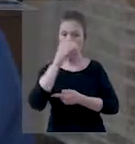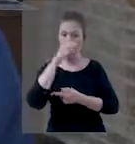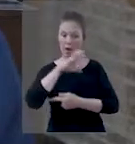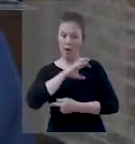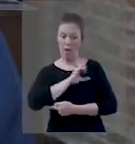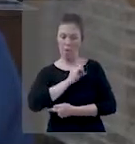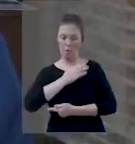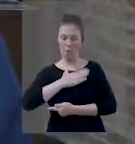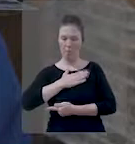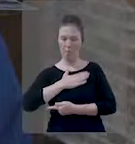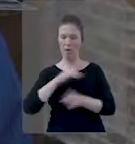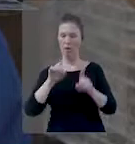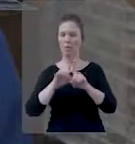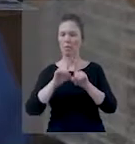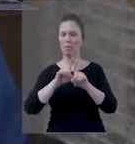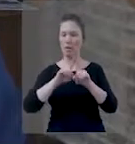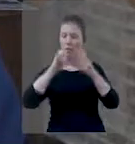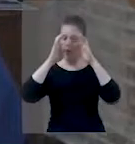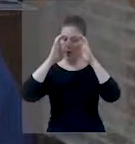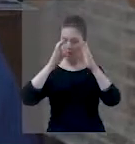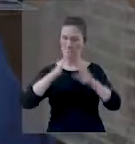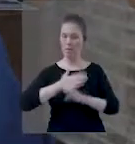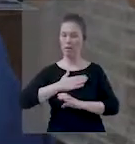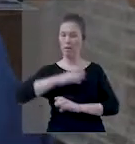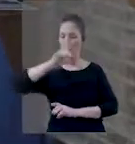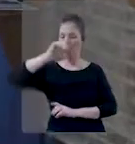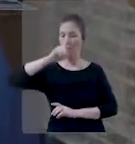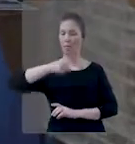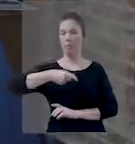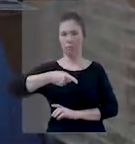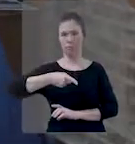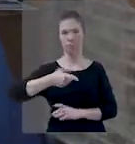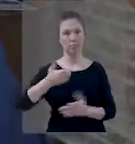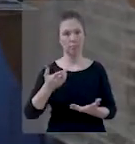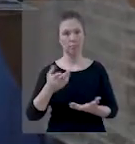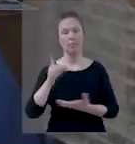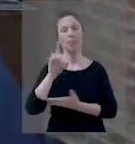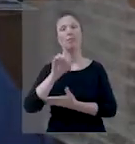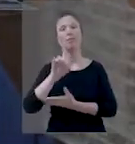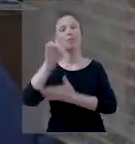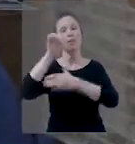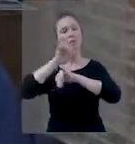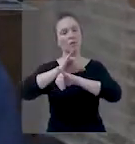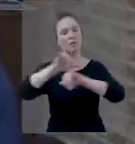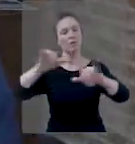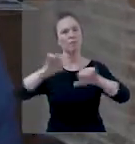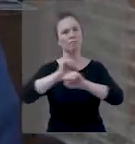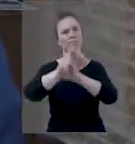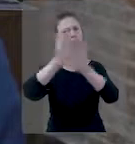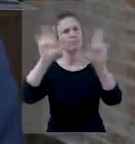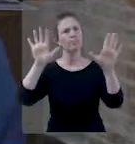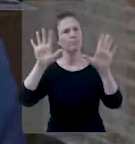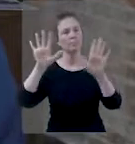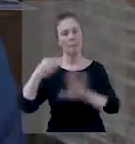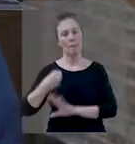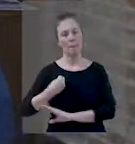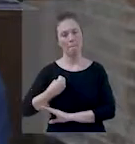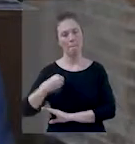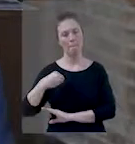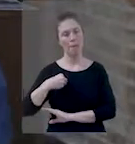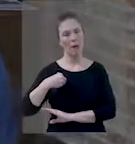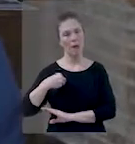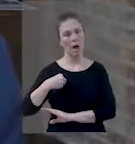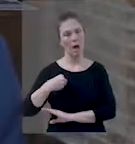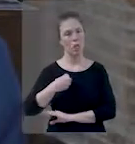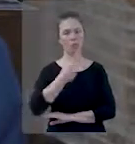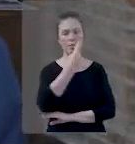guardam os meus mandamentos. Então, Deus anuncia com clareza que o pecado, cada